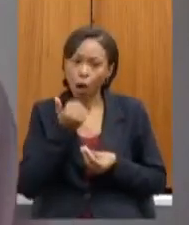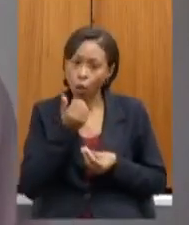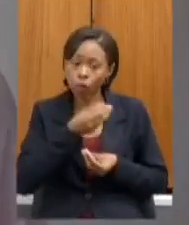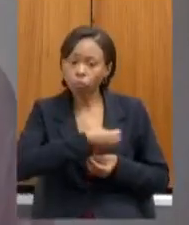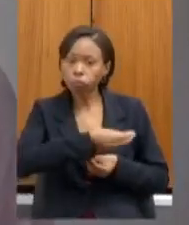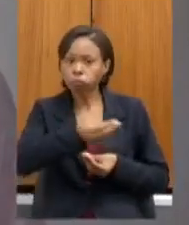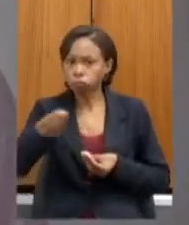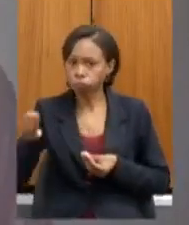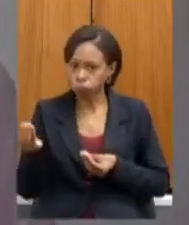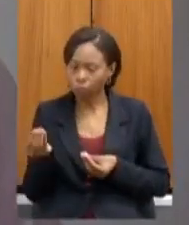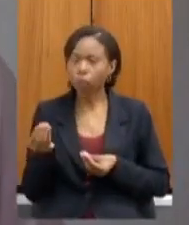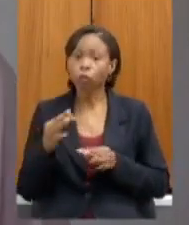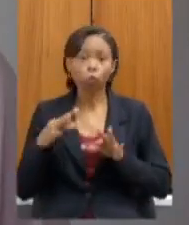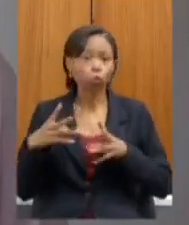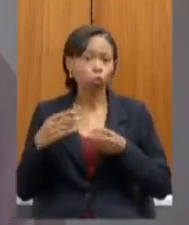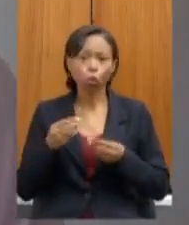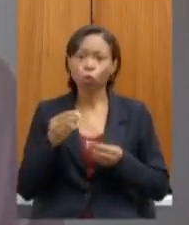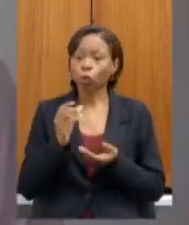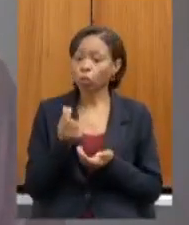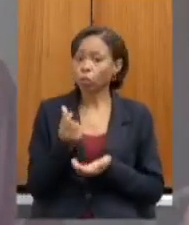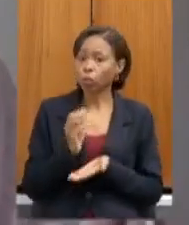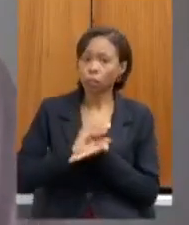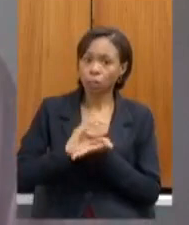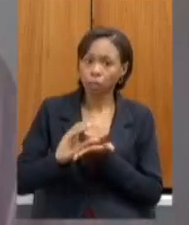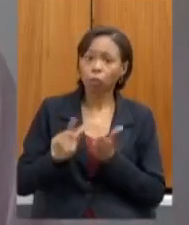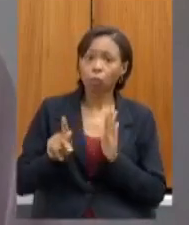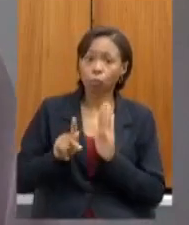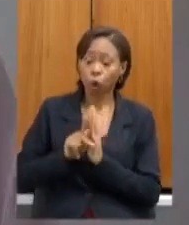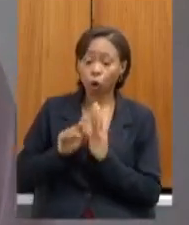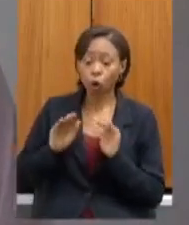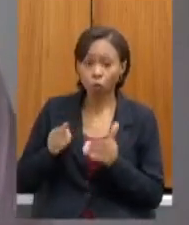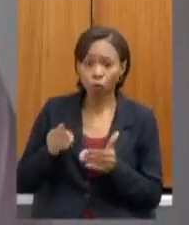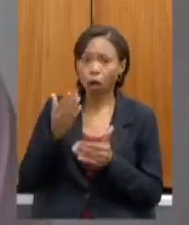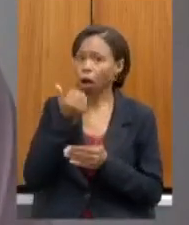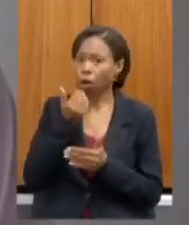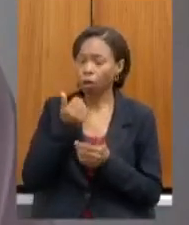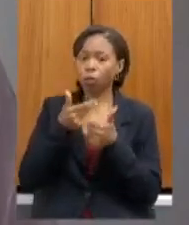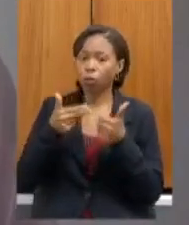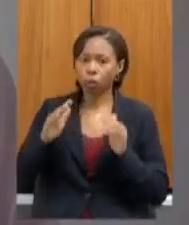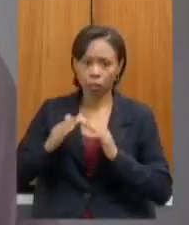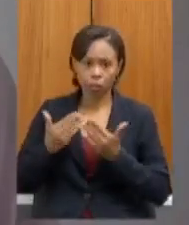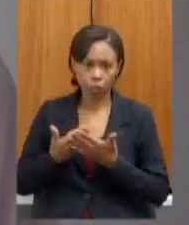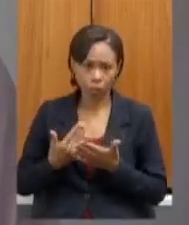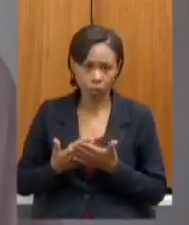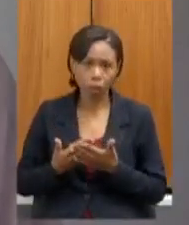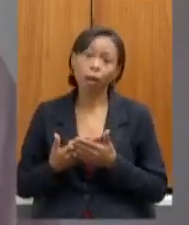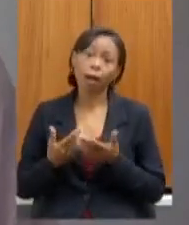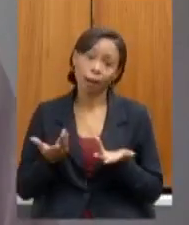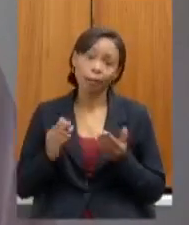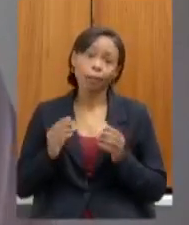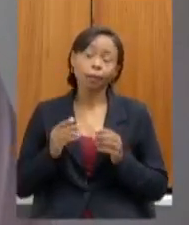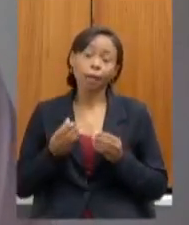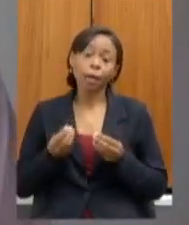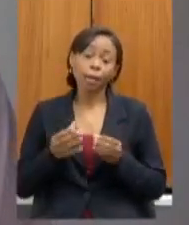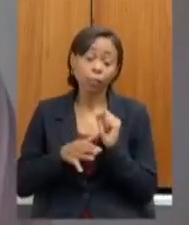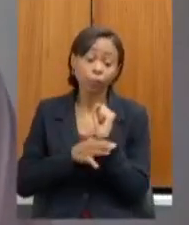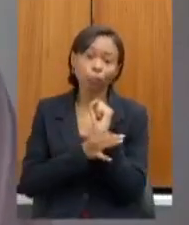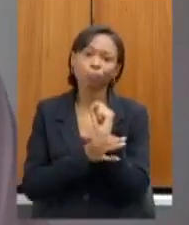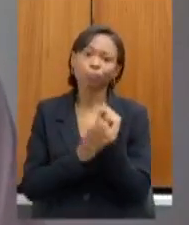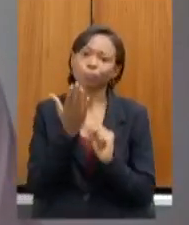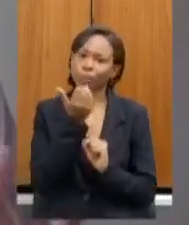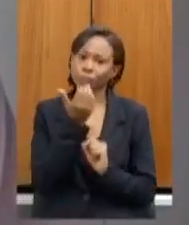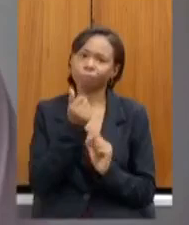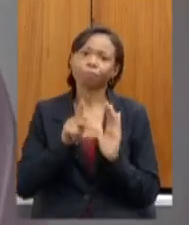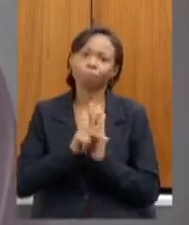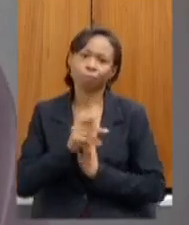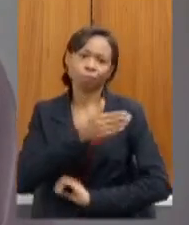alimentação escolar gerido pela Secretaria de Estado de Educação vem sendo direcionado a atenção a segurança alimentar dos alunos como